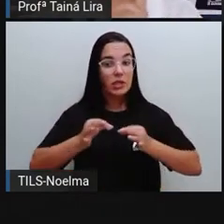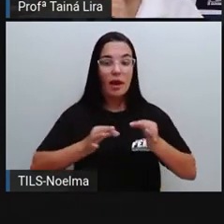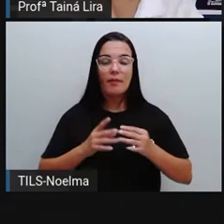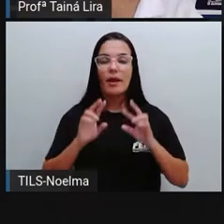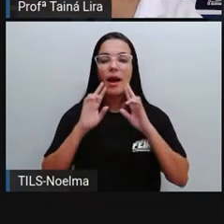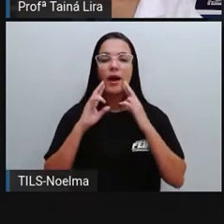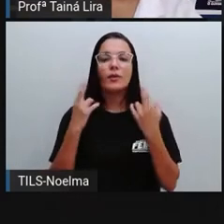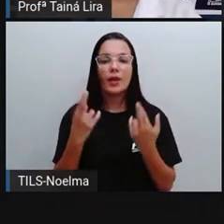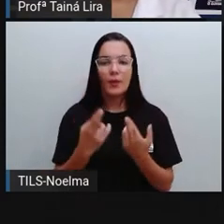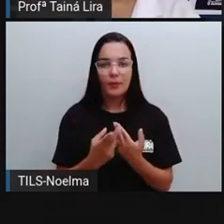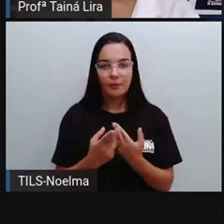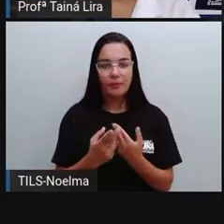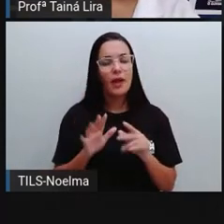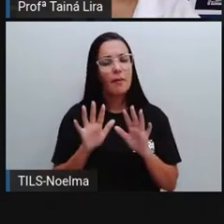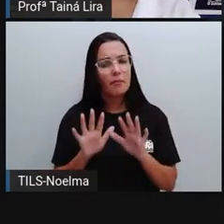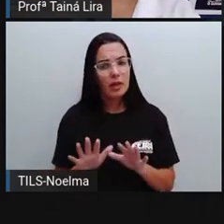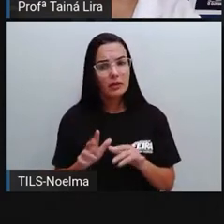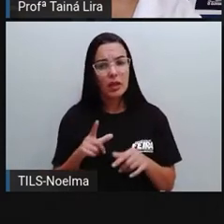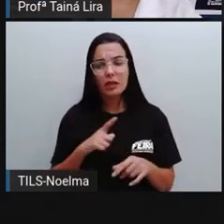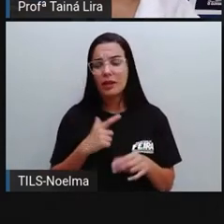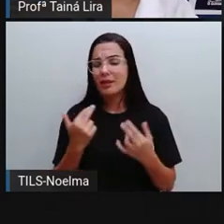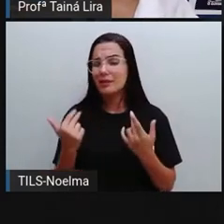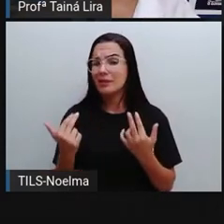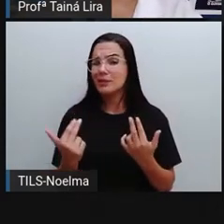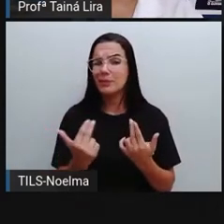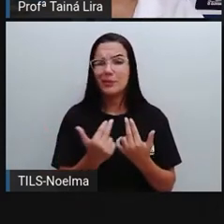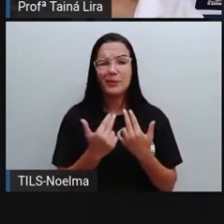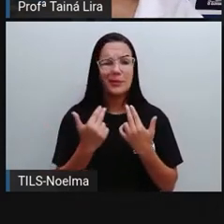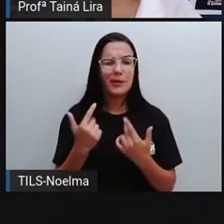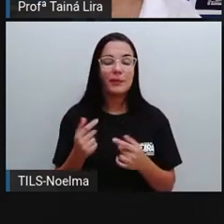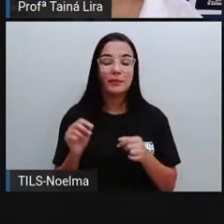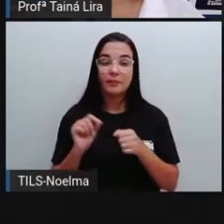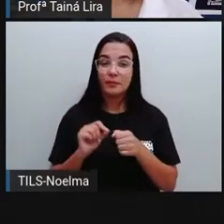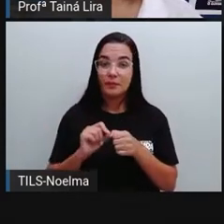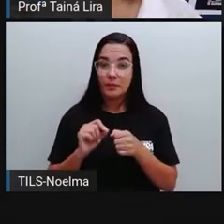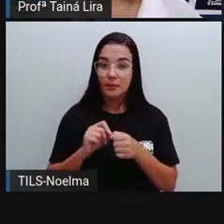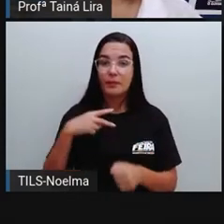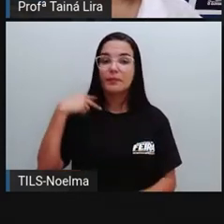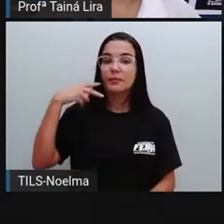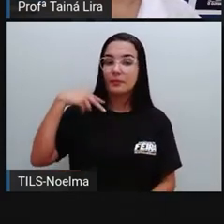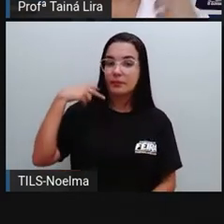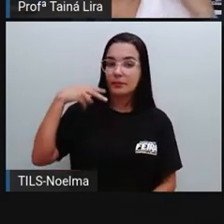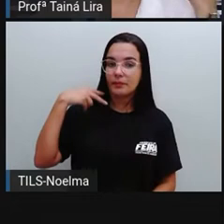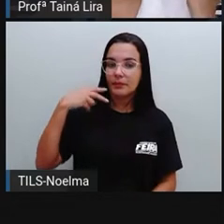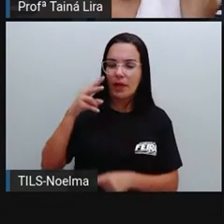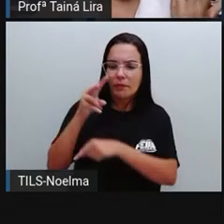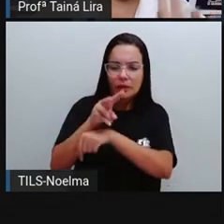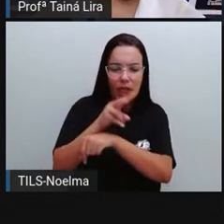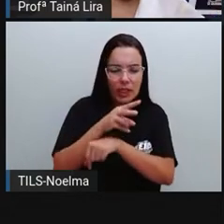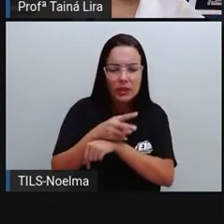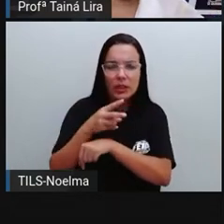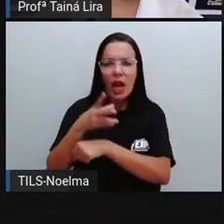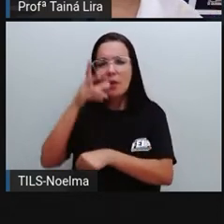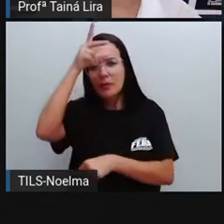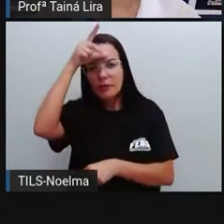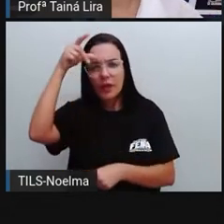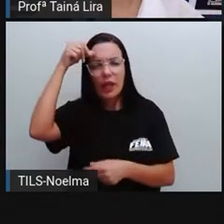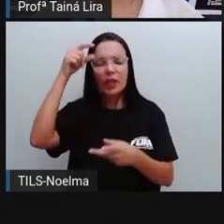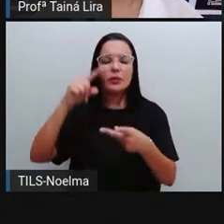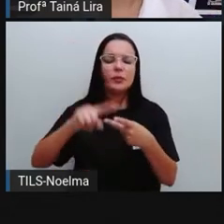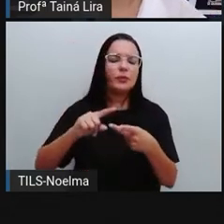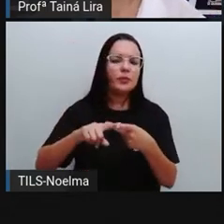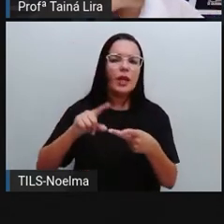ele também tem a mesma, né, aquelas mesmas funções que nós já vimos dos vereadores, tá? De fiscalizar o trabalho do prefeito,